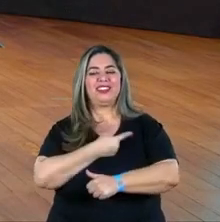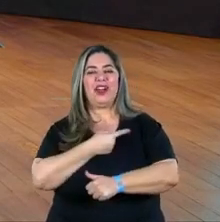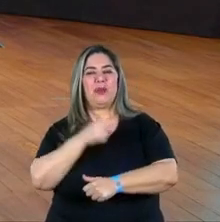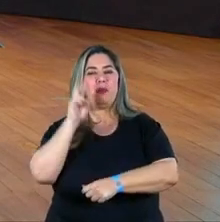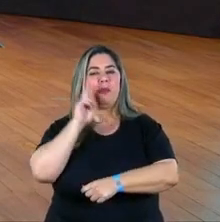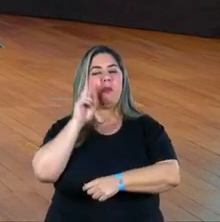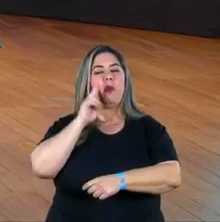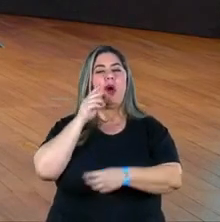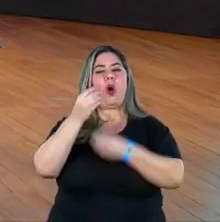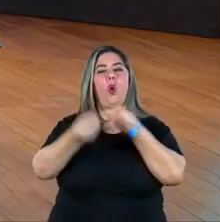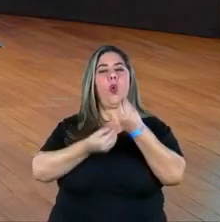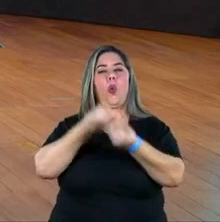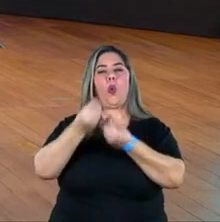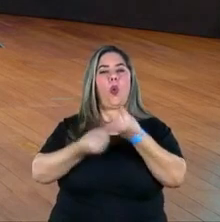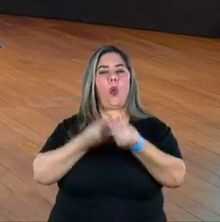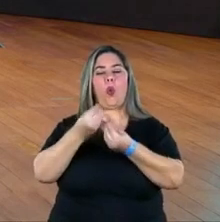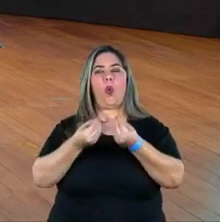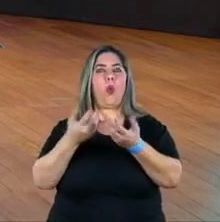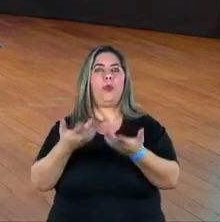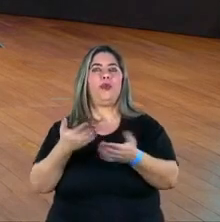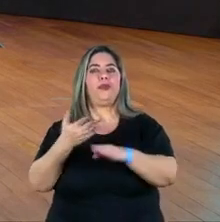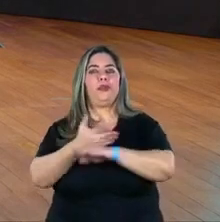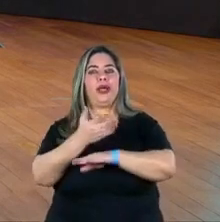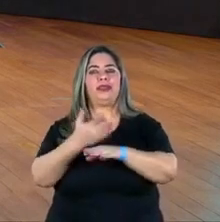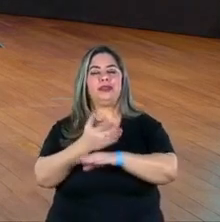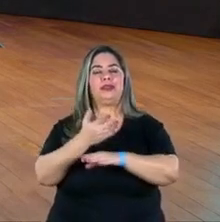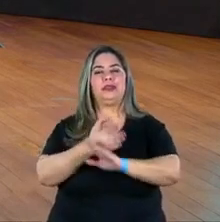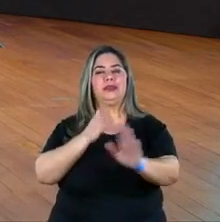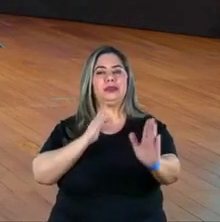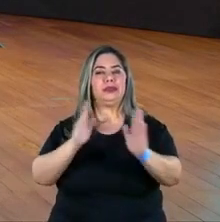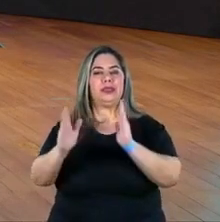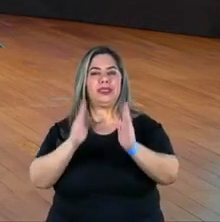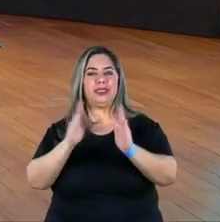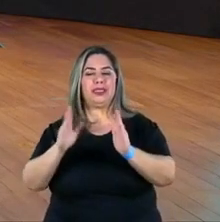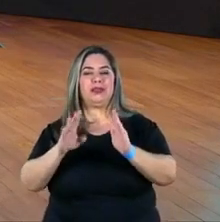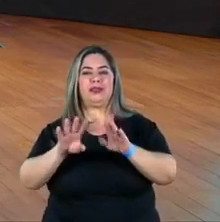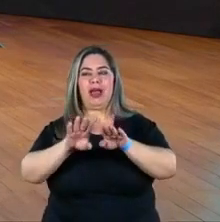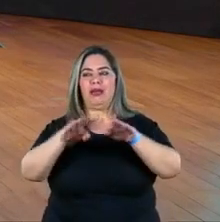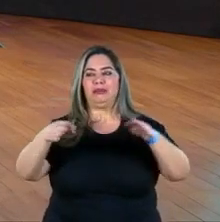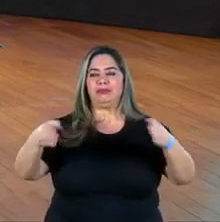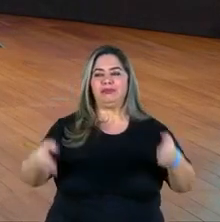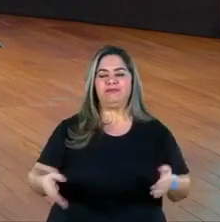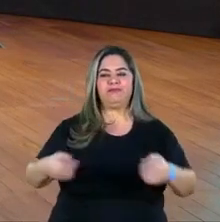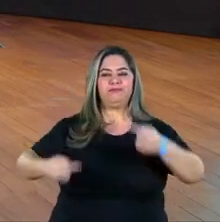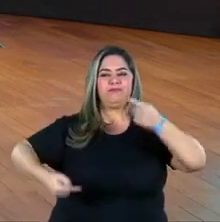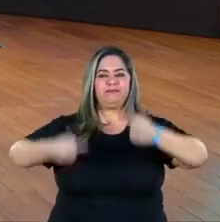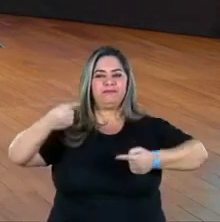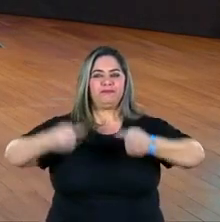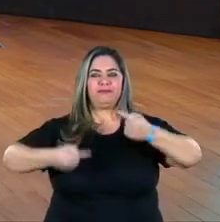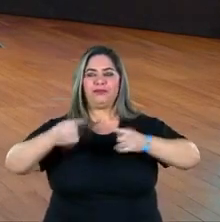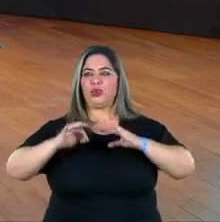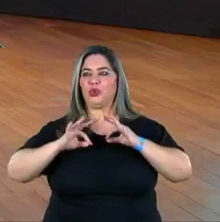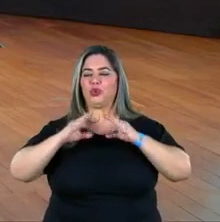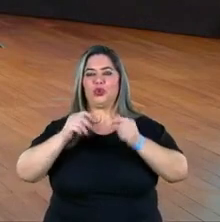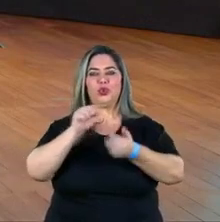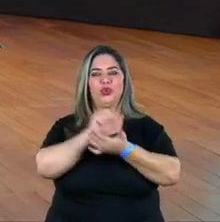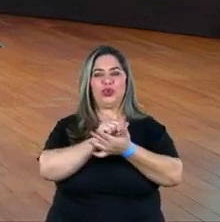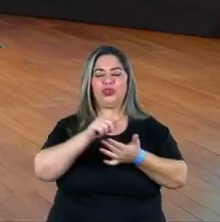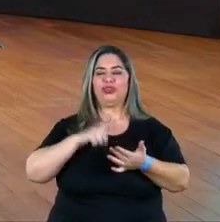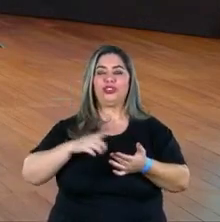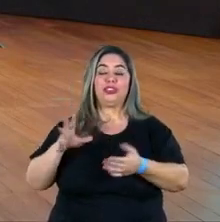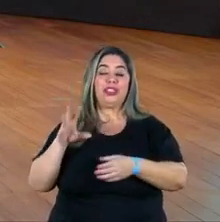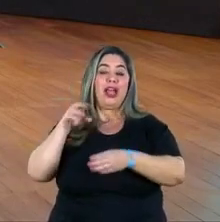relembrar como que a gente vivia aqueles momentos nas mesas, nos debates, em todas as atividades que